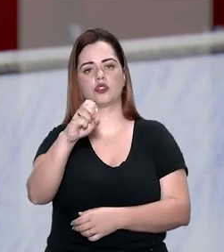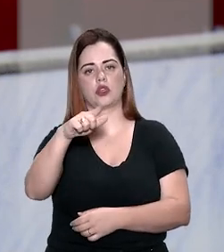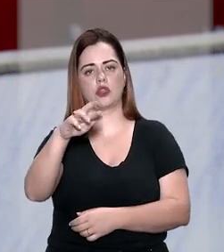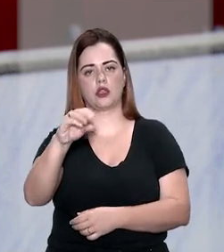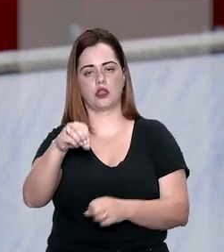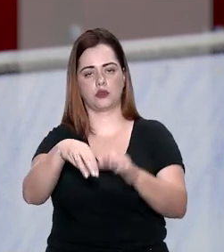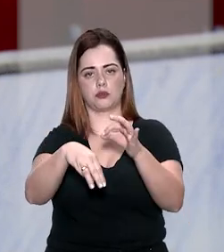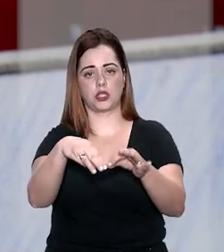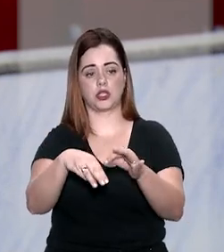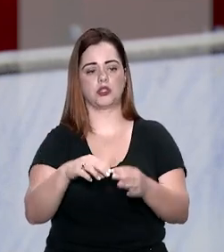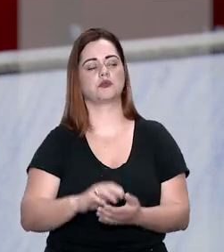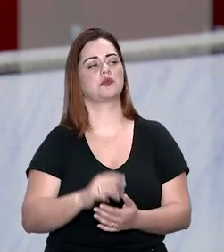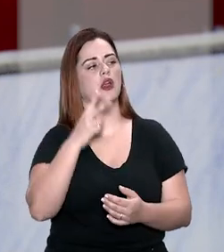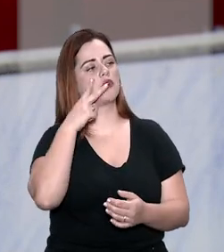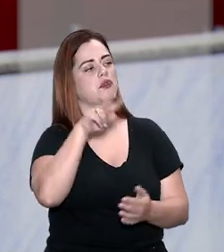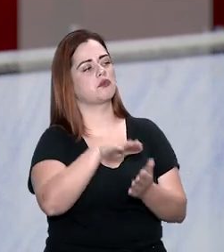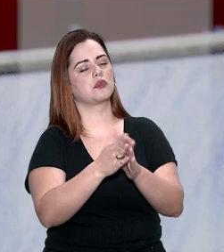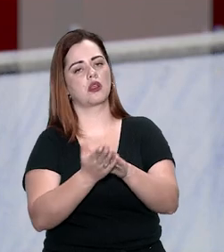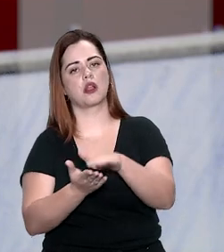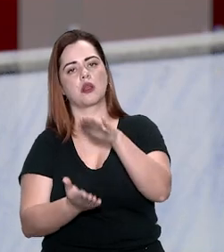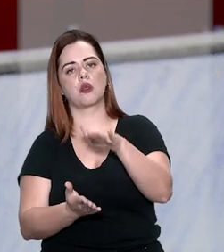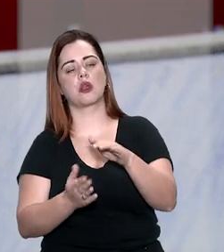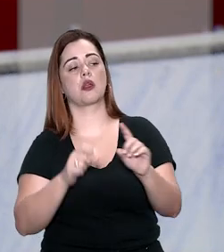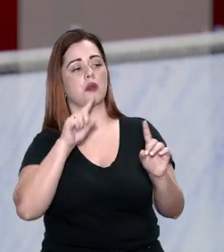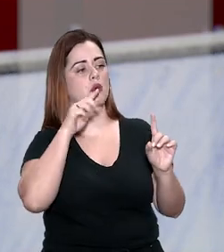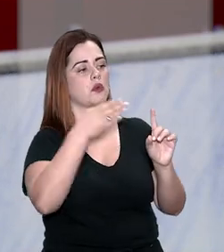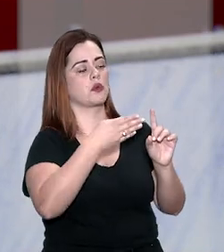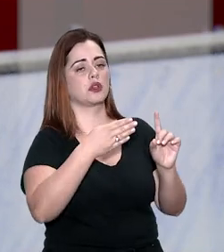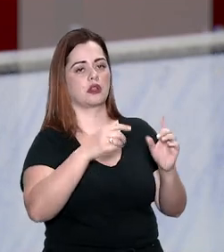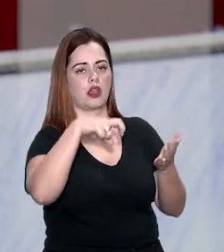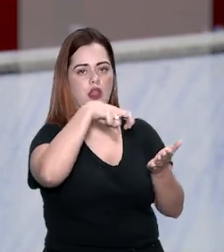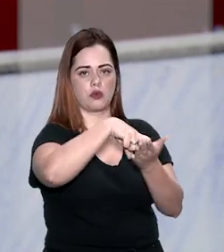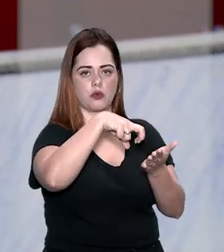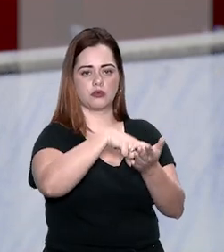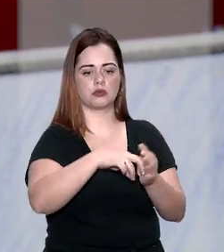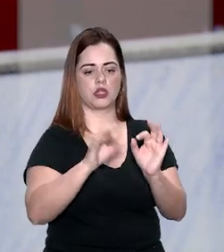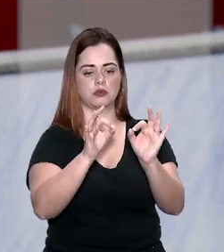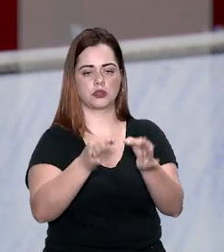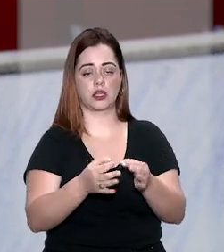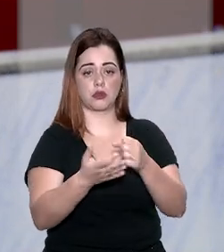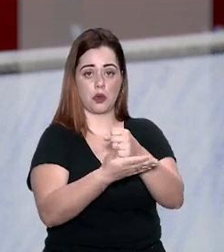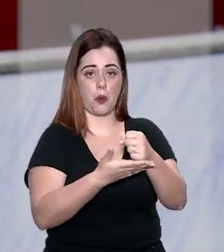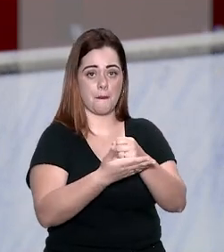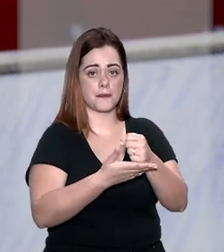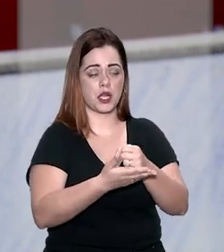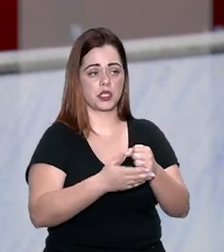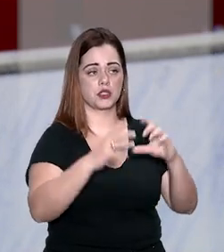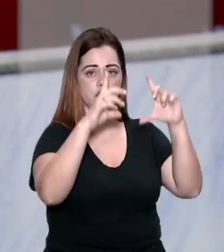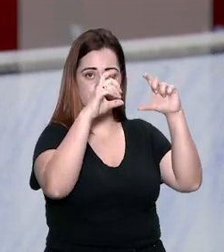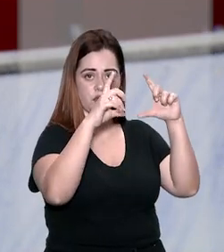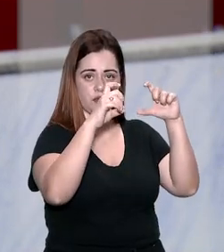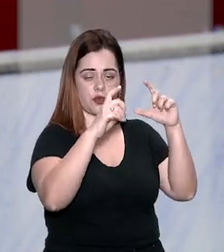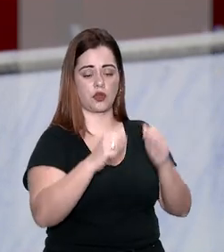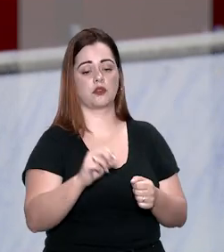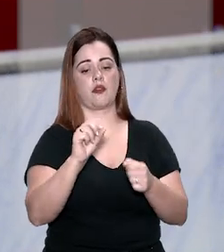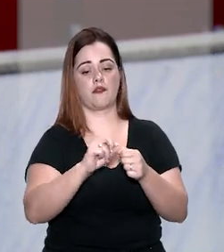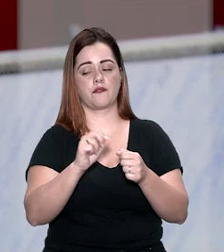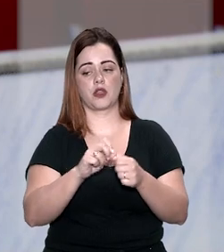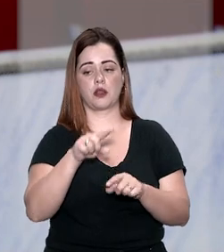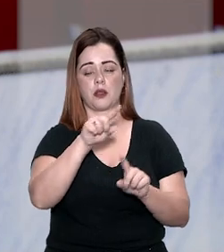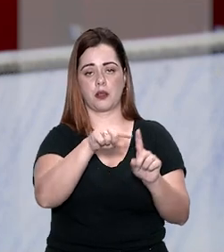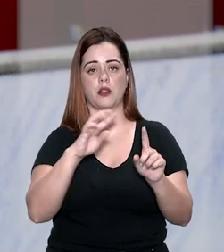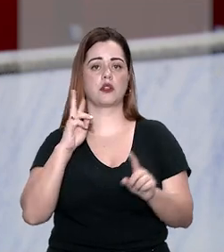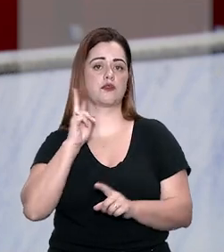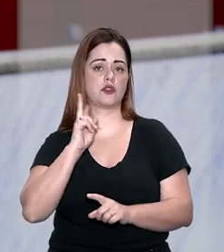Schietti Cruz, considerou que os autos mostram que o réu foi condenado exclusivamente com base no reconhecimento fotográfico feito